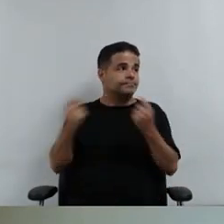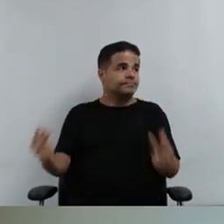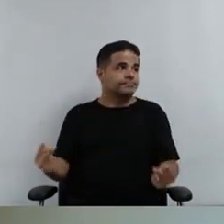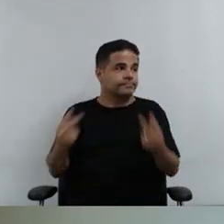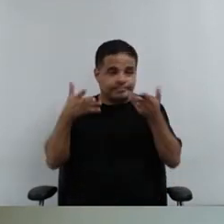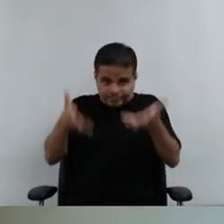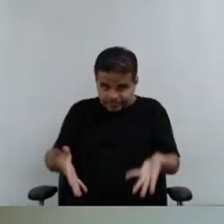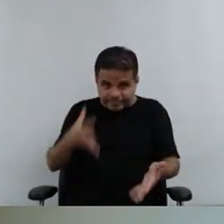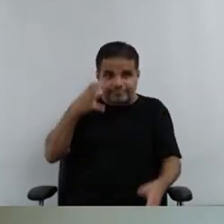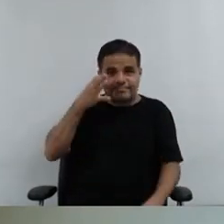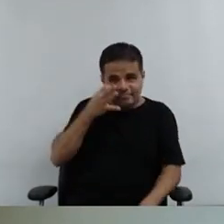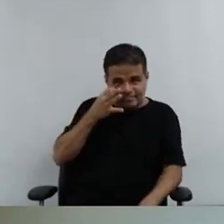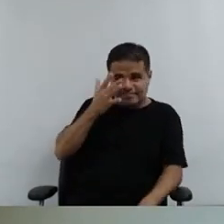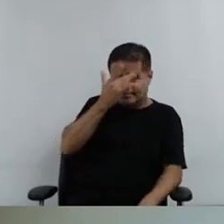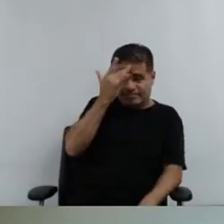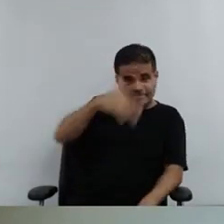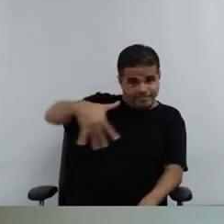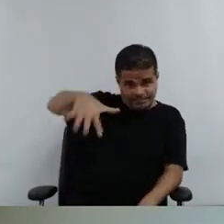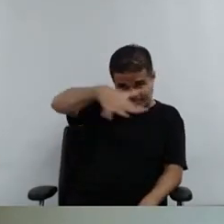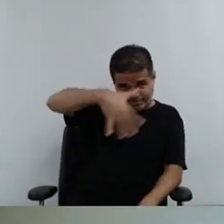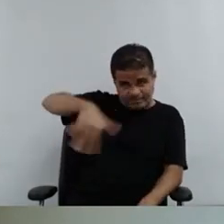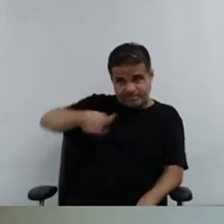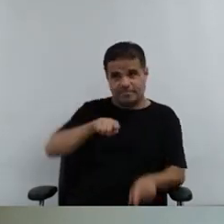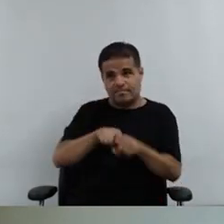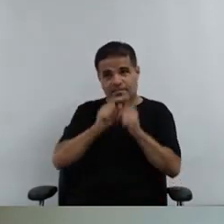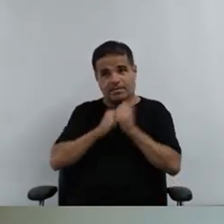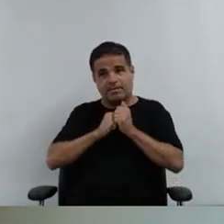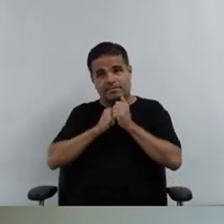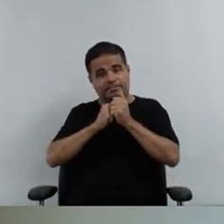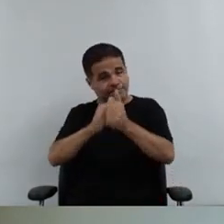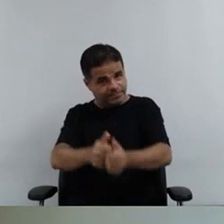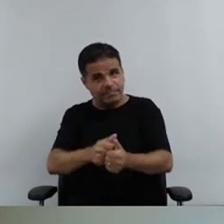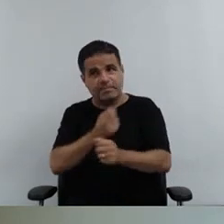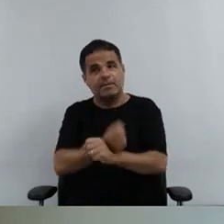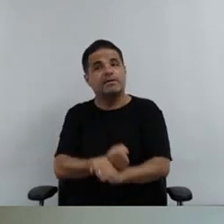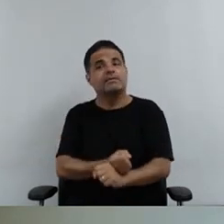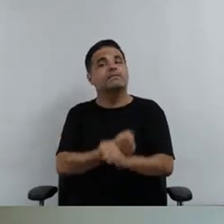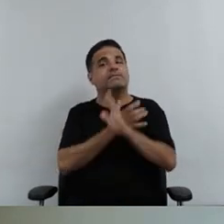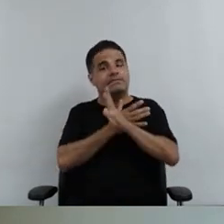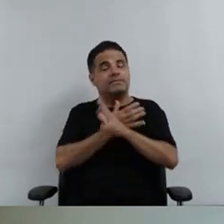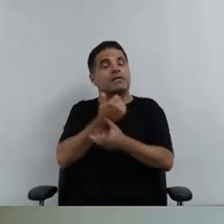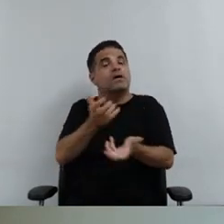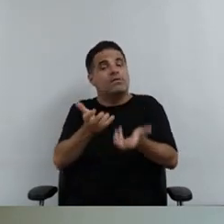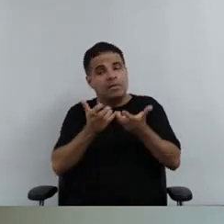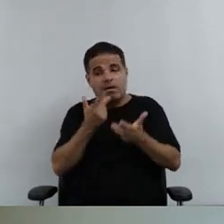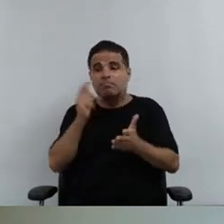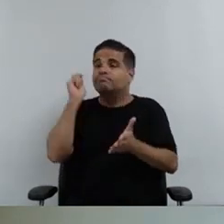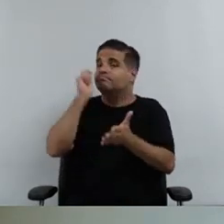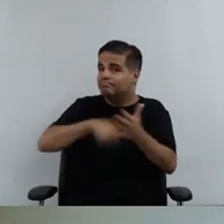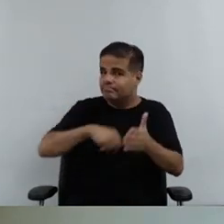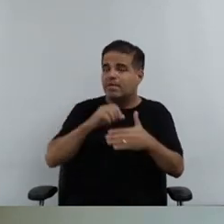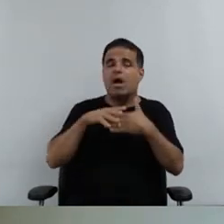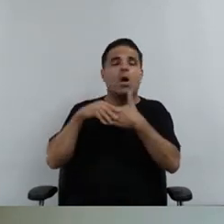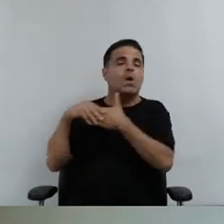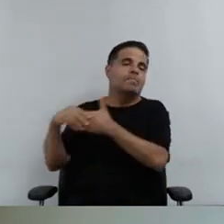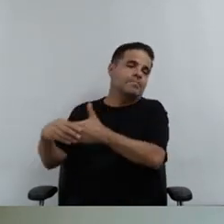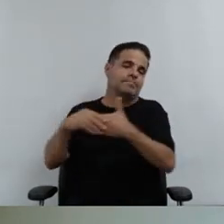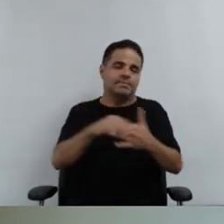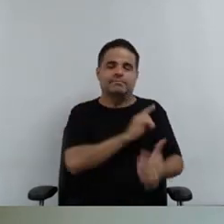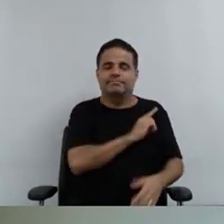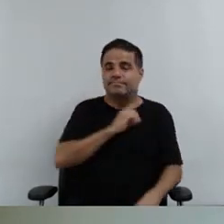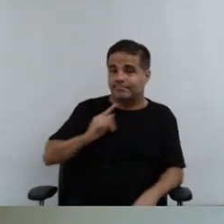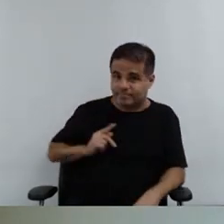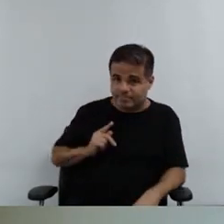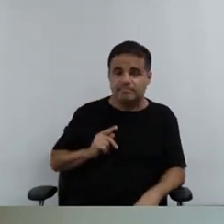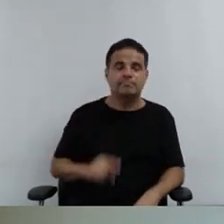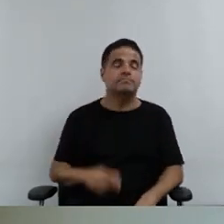presencialmente, as pessoas que estão acompanhando online também, eu quero registrar aqui meus cumprimentos à Defensoria Pública